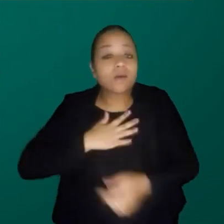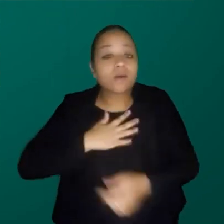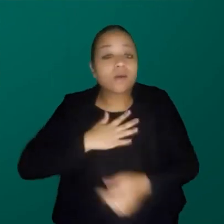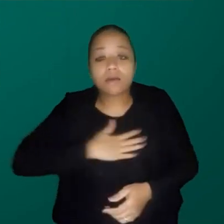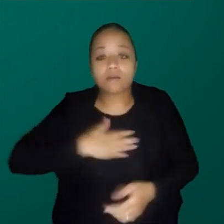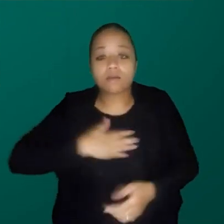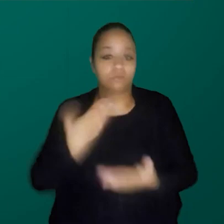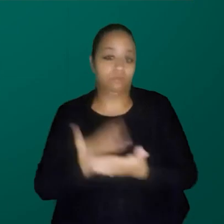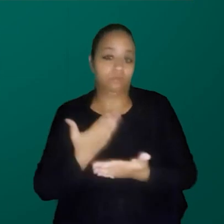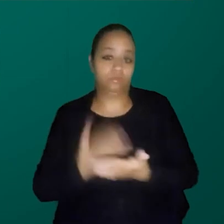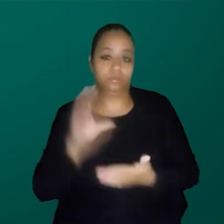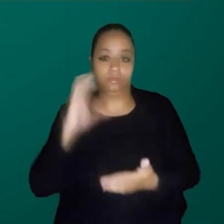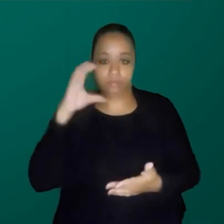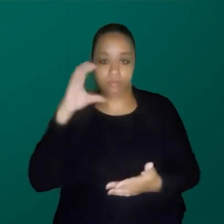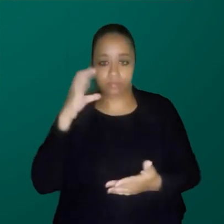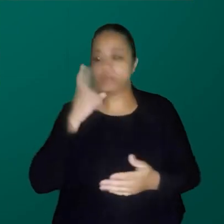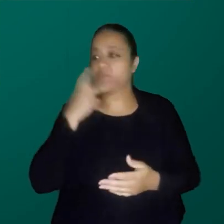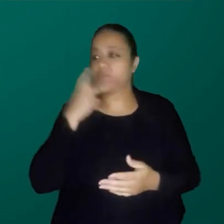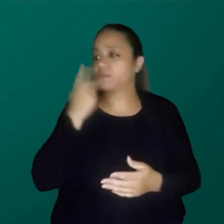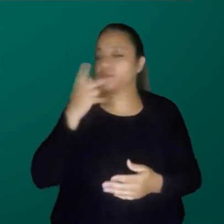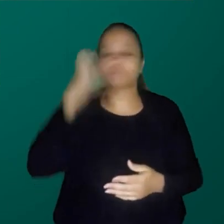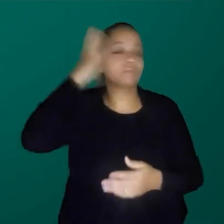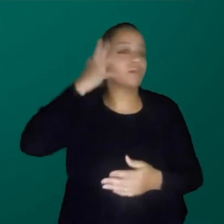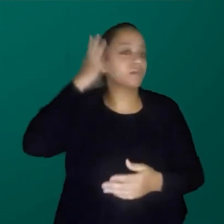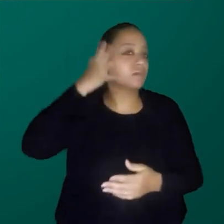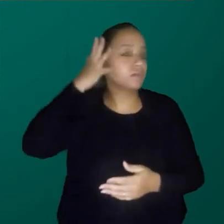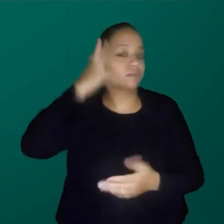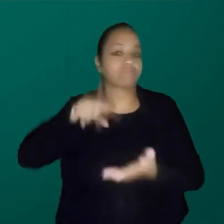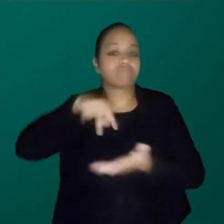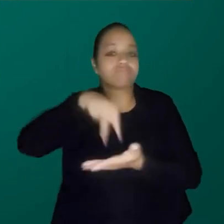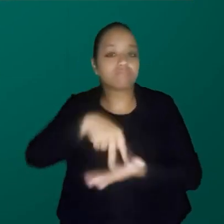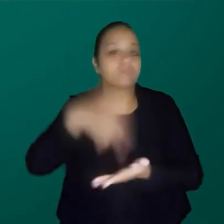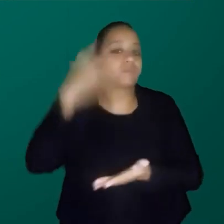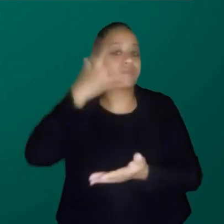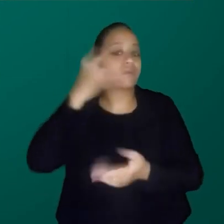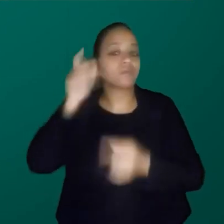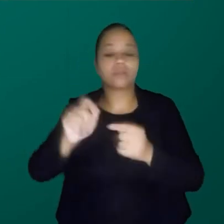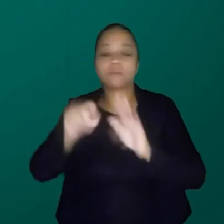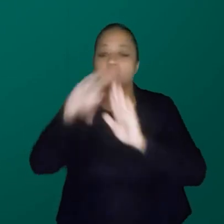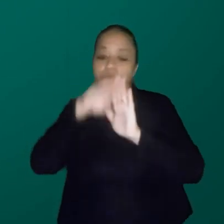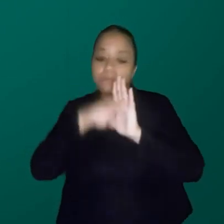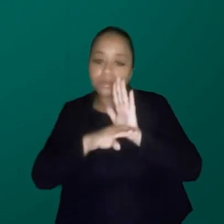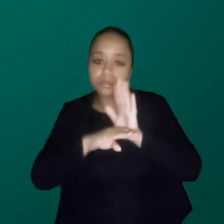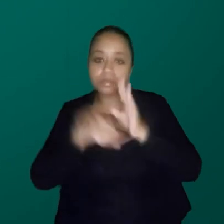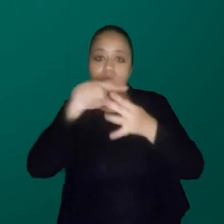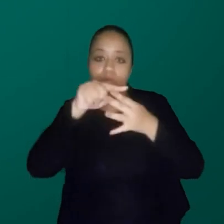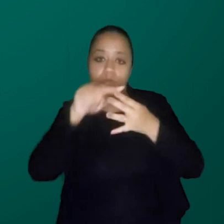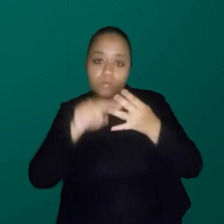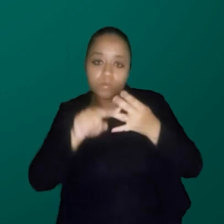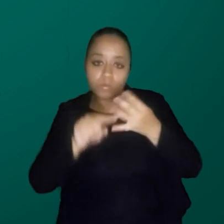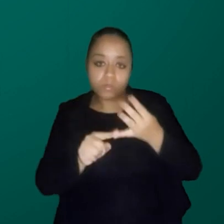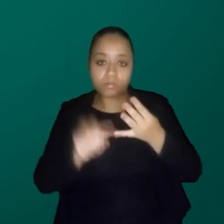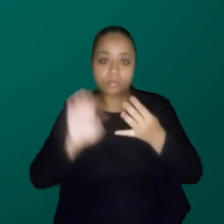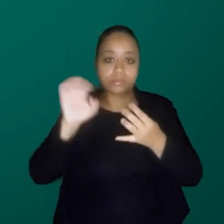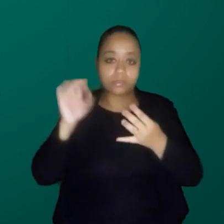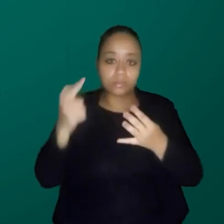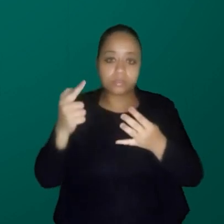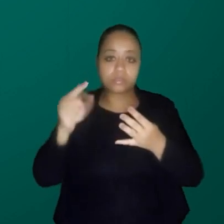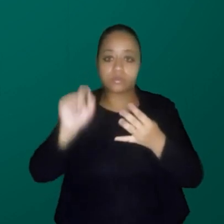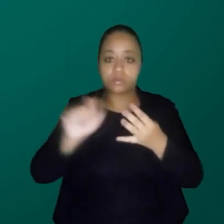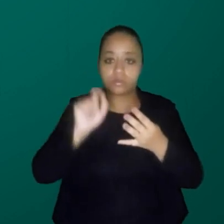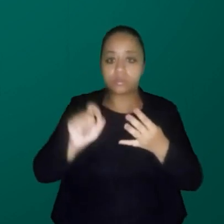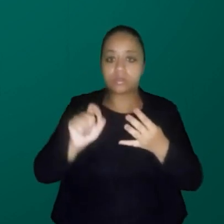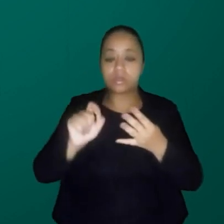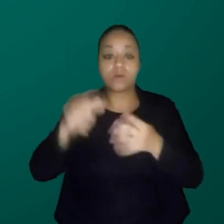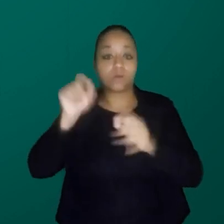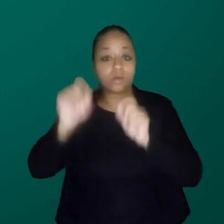se revela que, toda vez que eu falo uma palestra, eu falo baseada no meu método dos quatro ex. Aí vocês vão acompanhar meus quatro